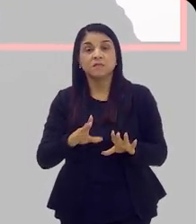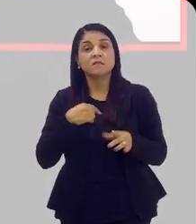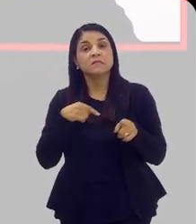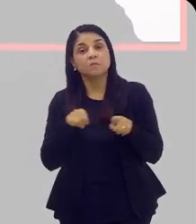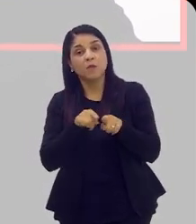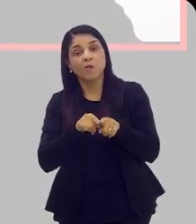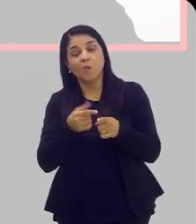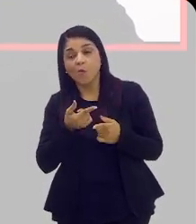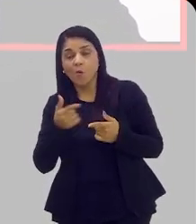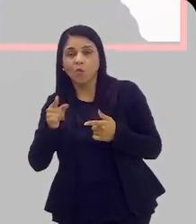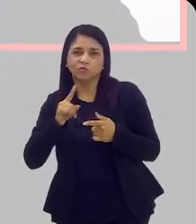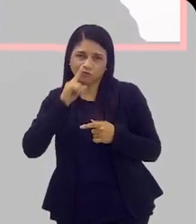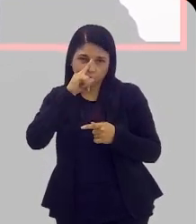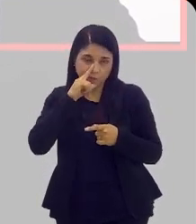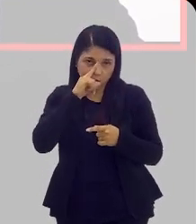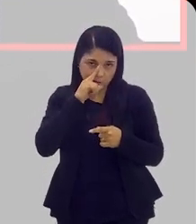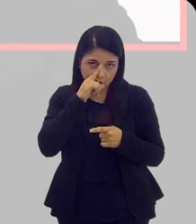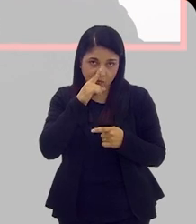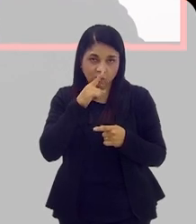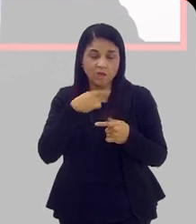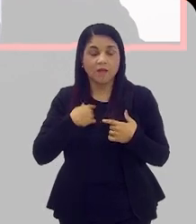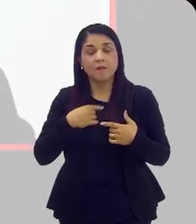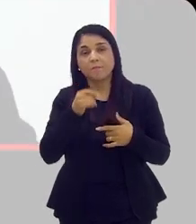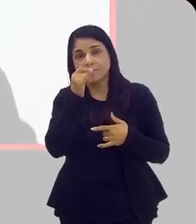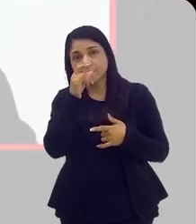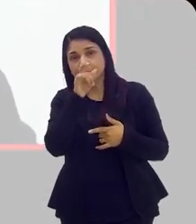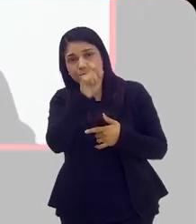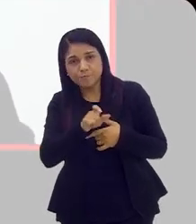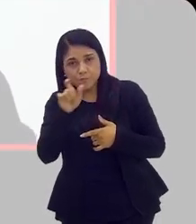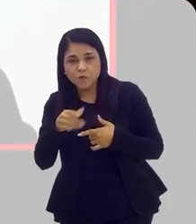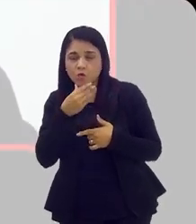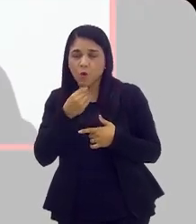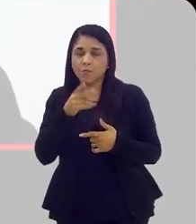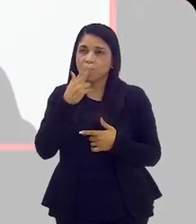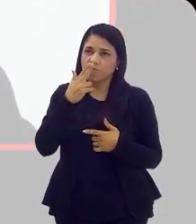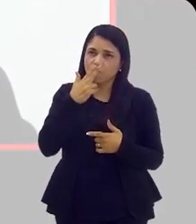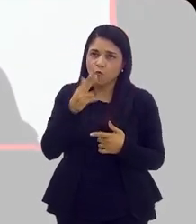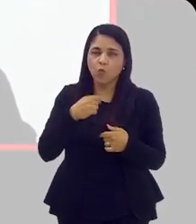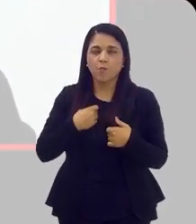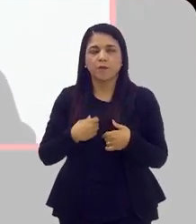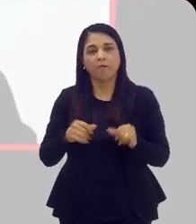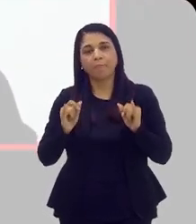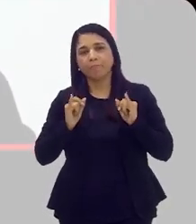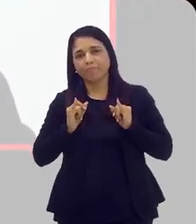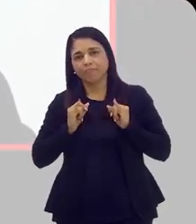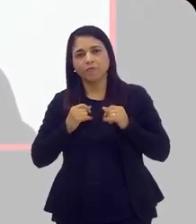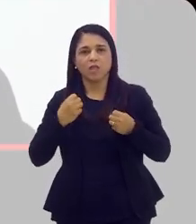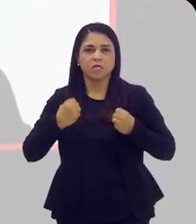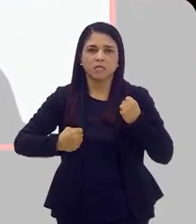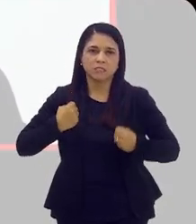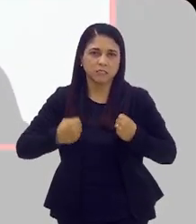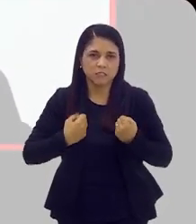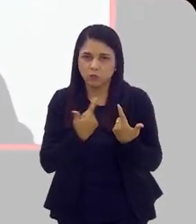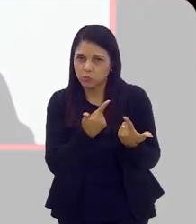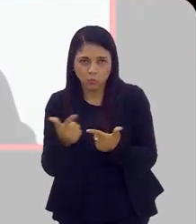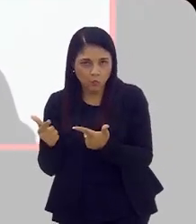geral, também apontam para um risco aumentado. O sedentarismo, o tabagismo, uma alimentação